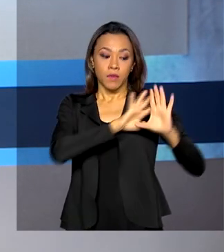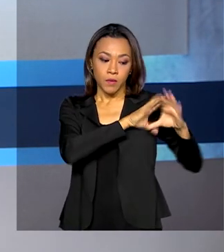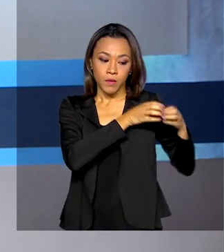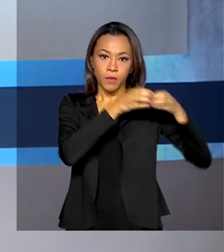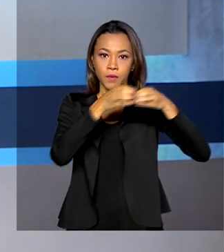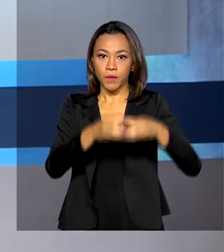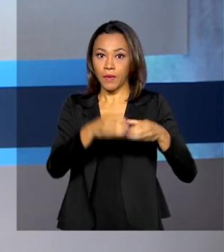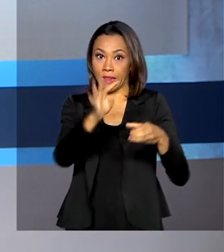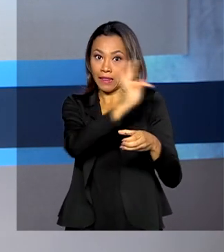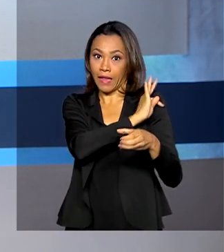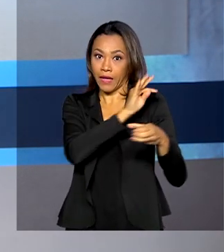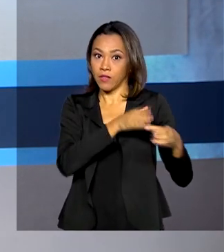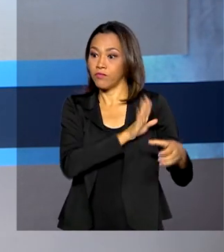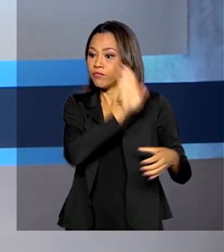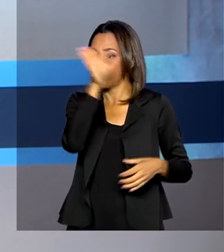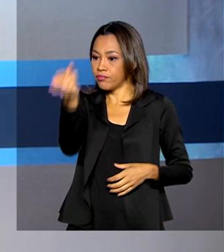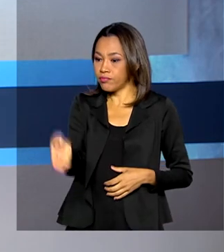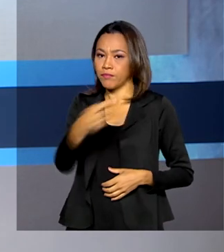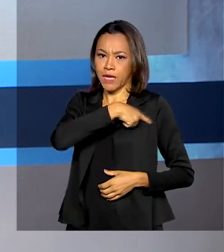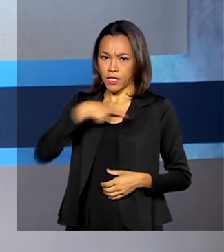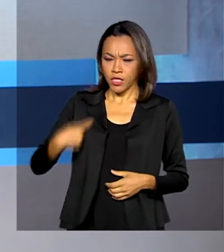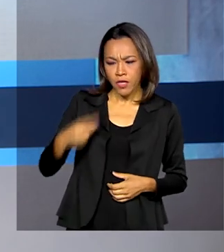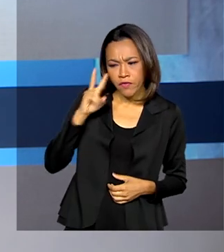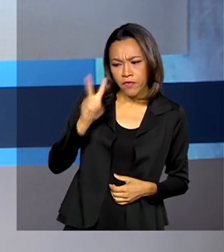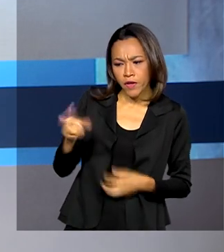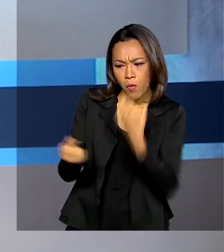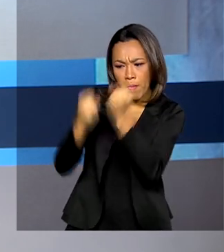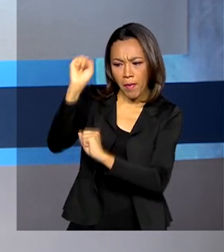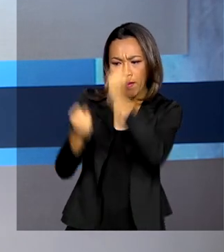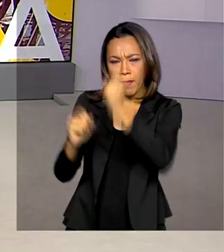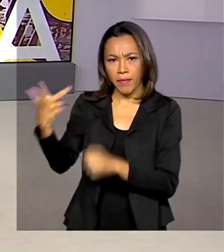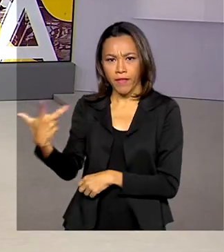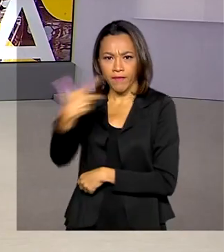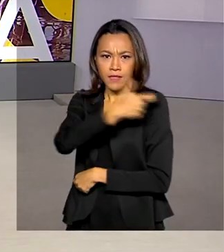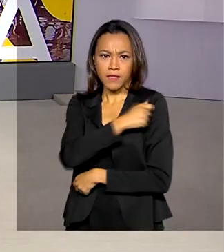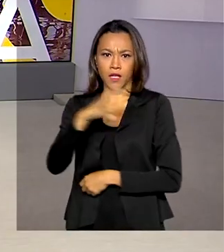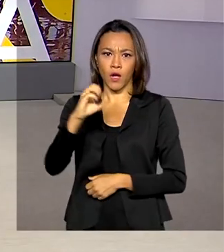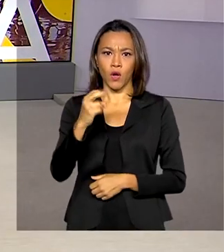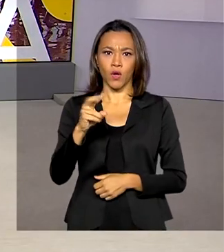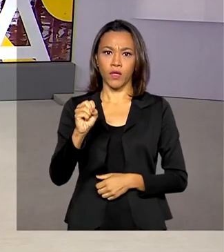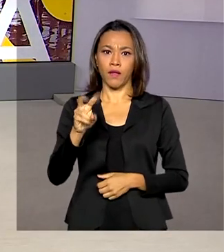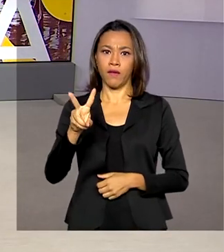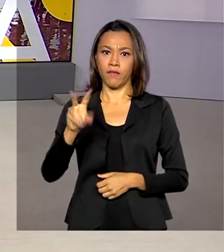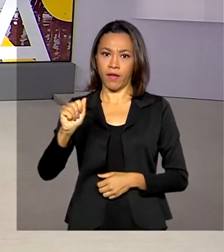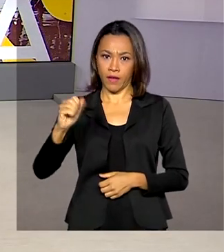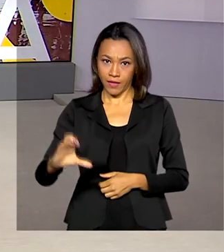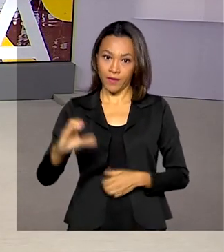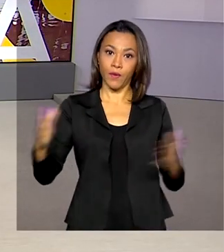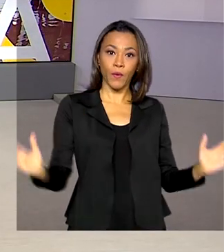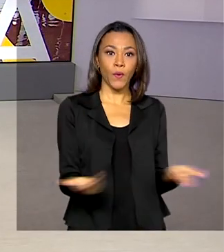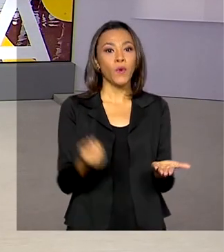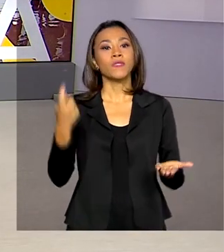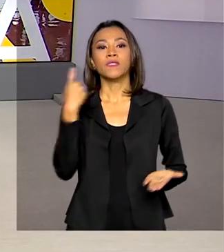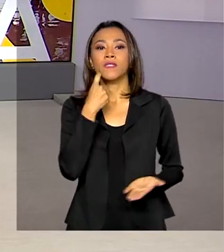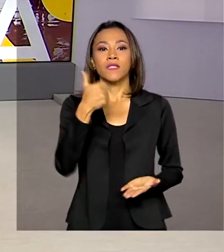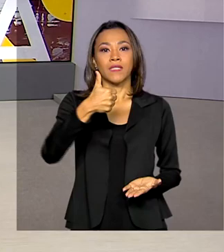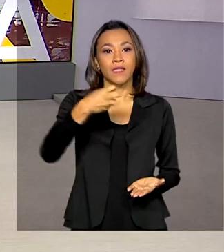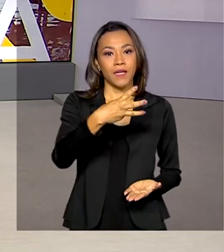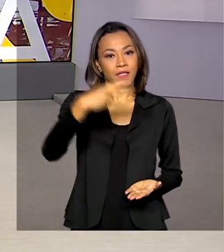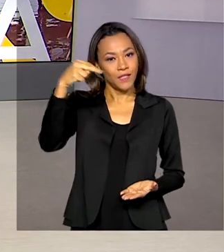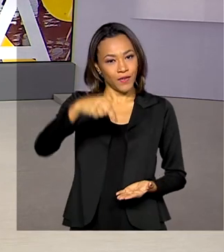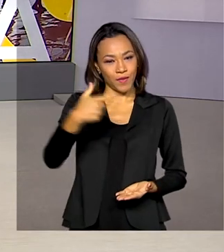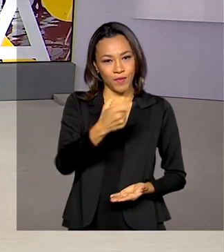Anfisa vão à China verificar a fabricação da vacina Coronavac. Hoje é sexta-feira, 13 de novembro de